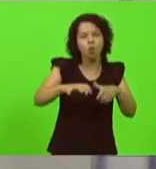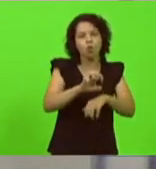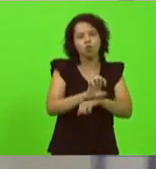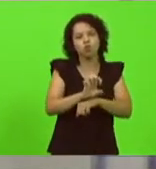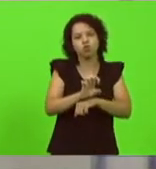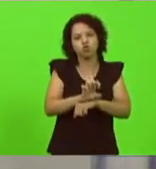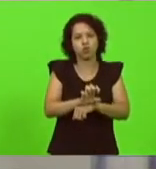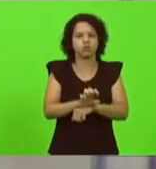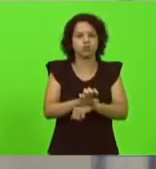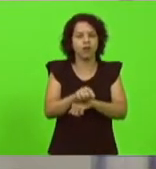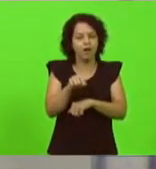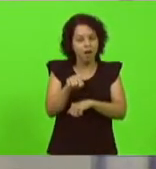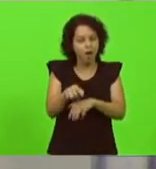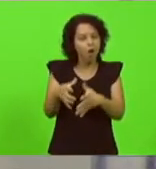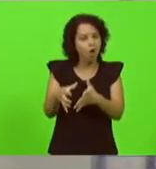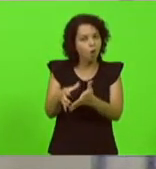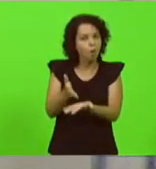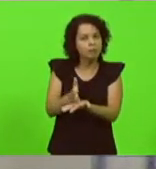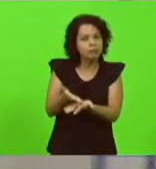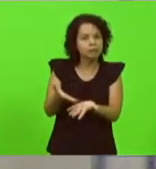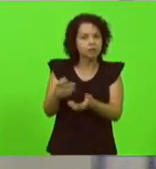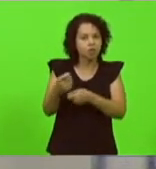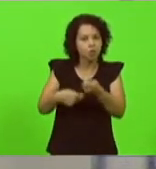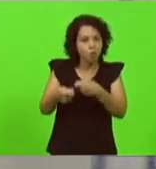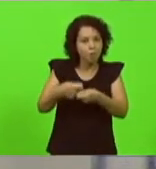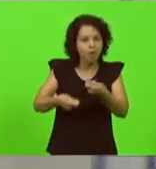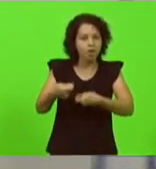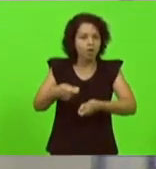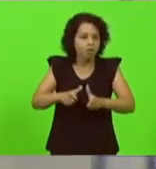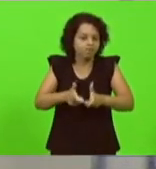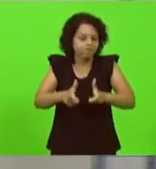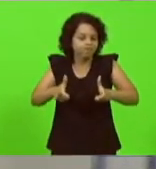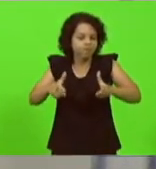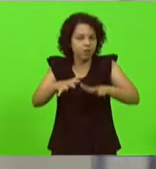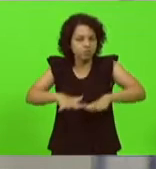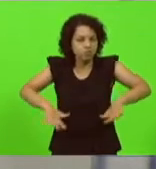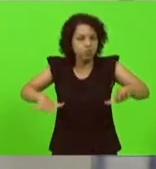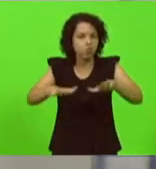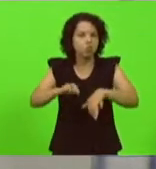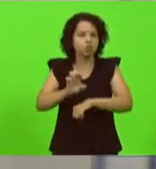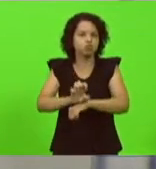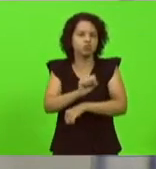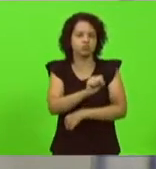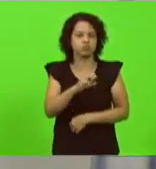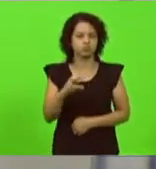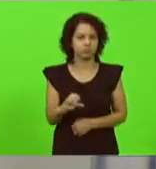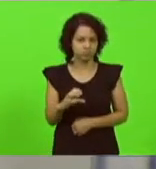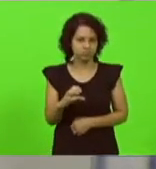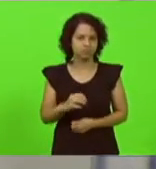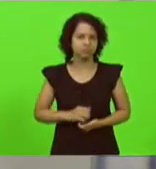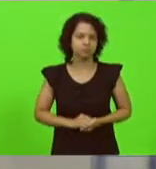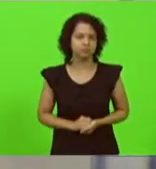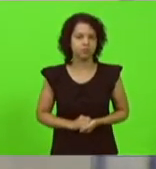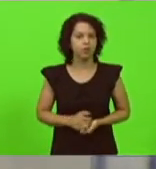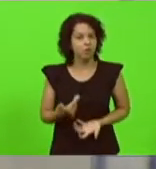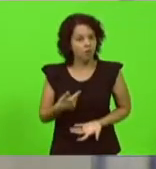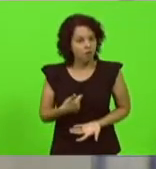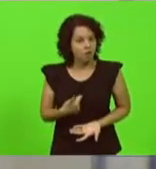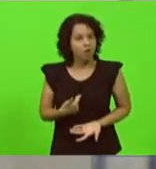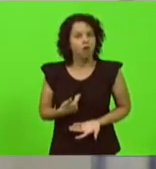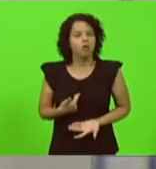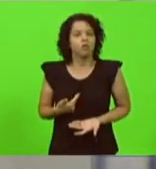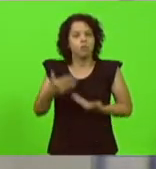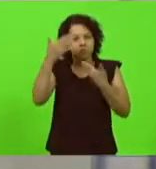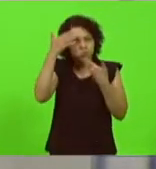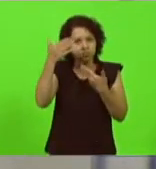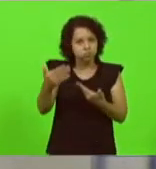segmento econômico ganhe corpo em todo o estado de Santa Catarina então fica aqui os meus cumprimentos os meus